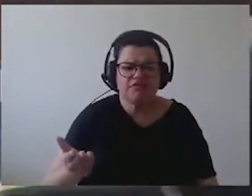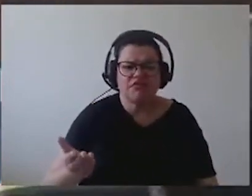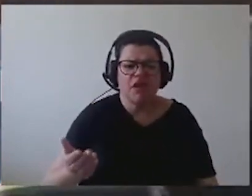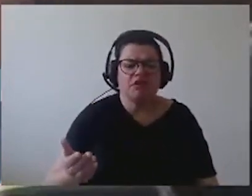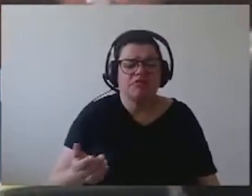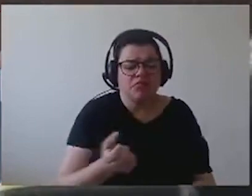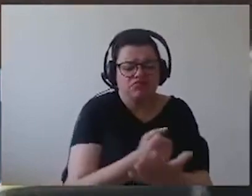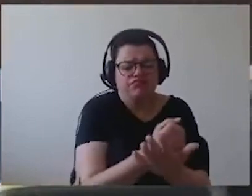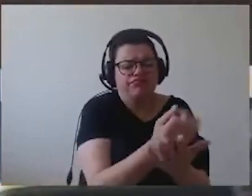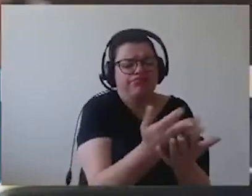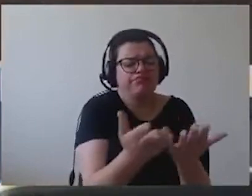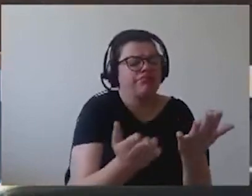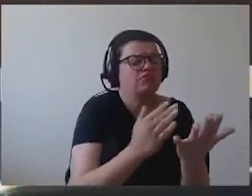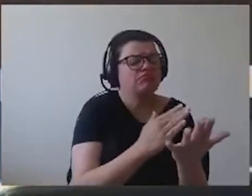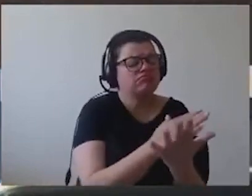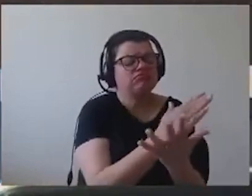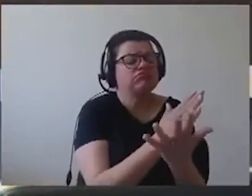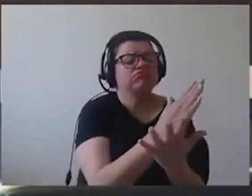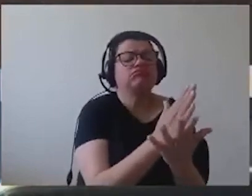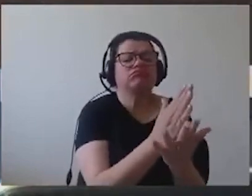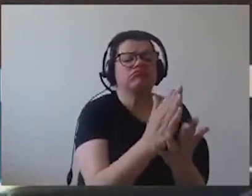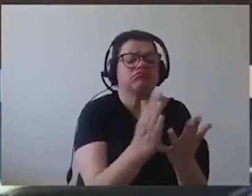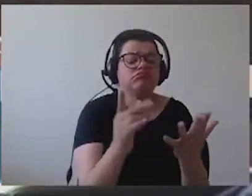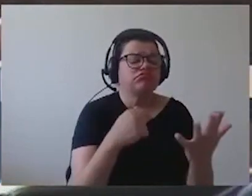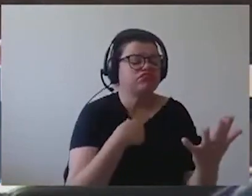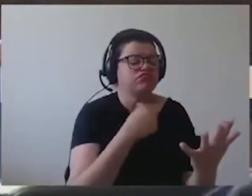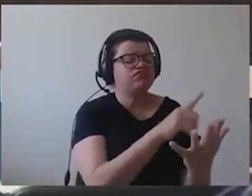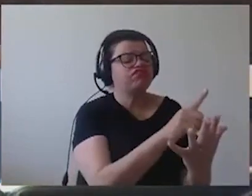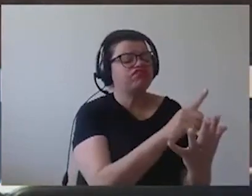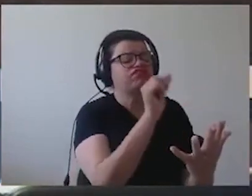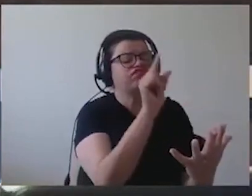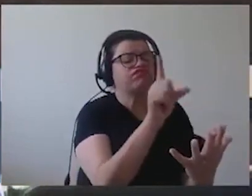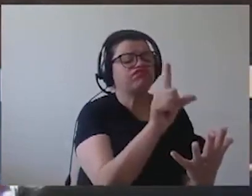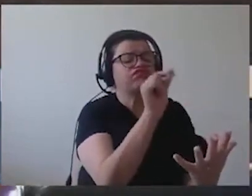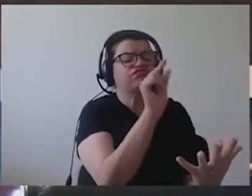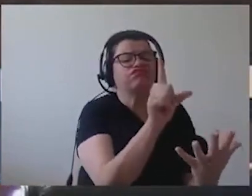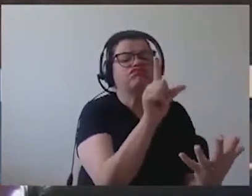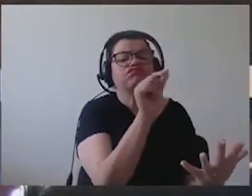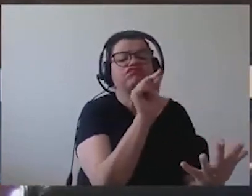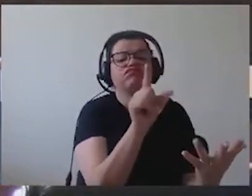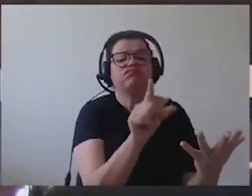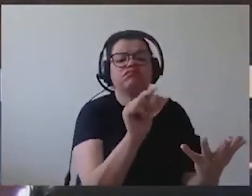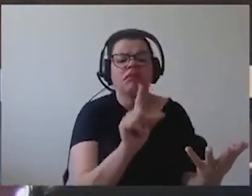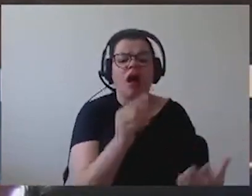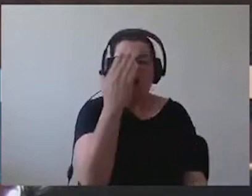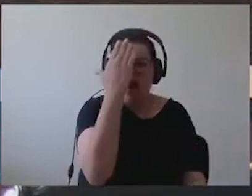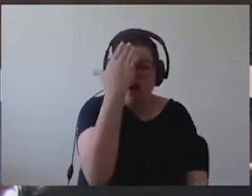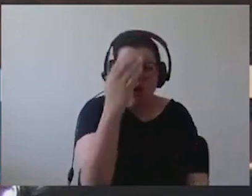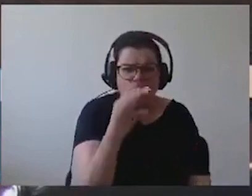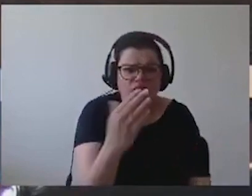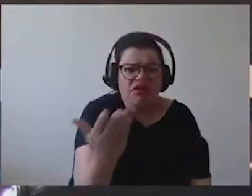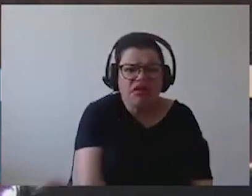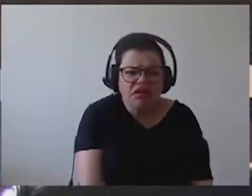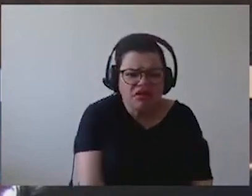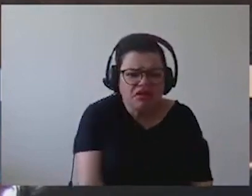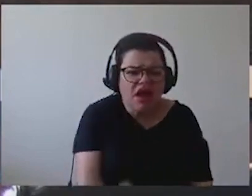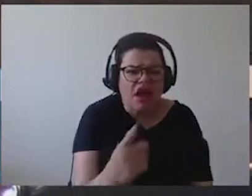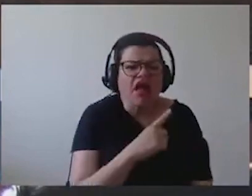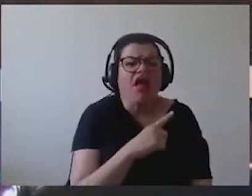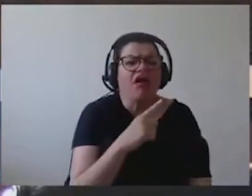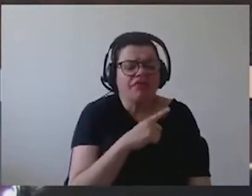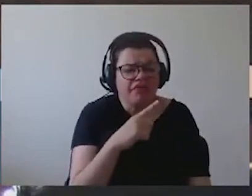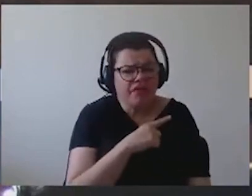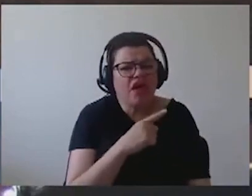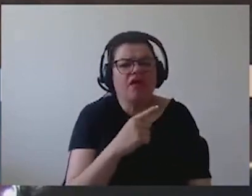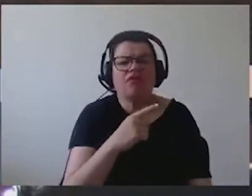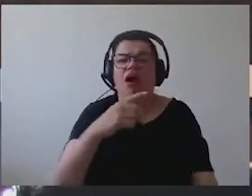pessoas que estão trafegando e andando pelo mundo. Aqui na cidade de Curitiba é a mesma coisa, temos um grande fluxo de turistas e eu